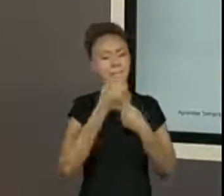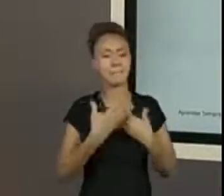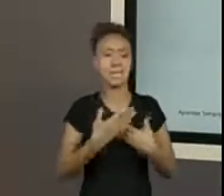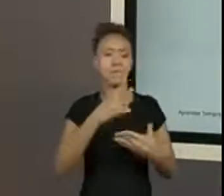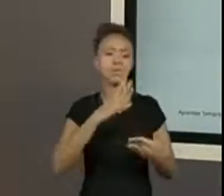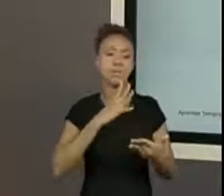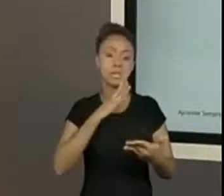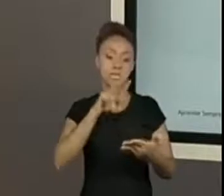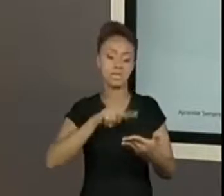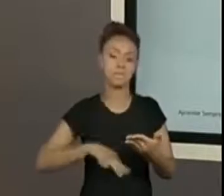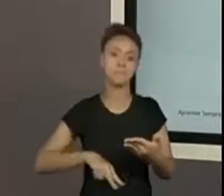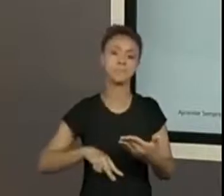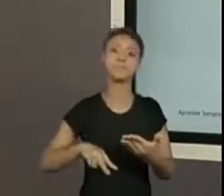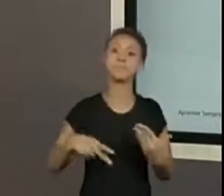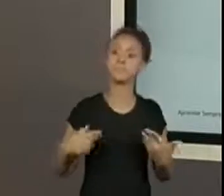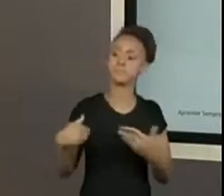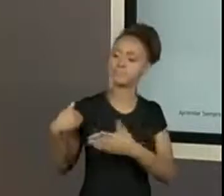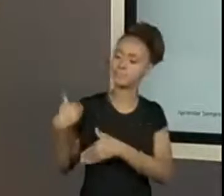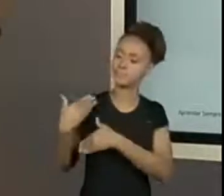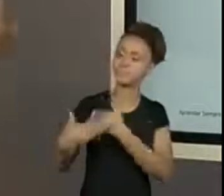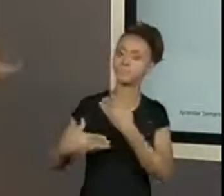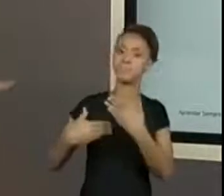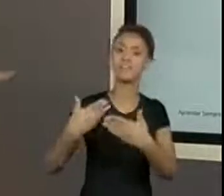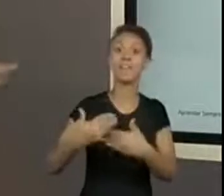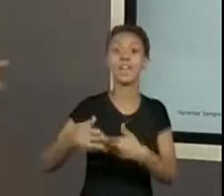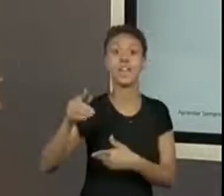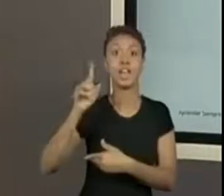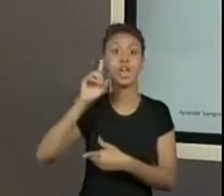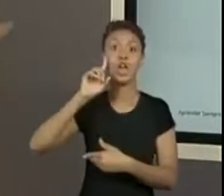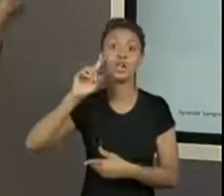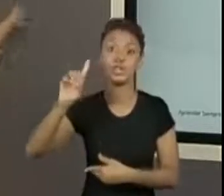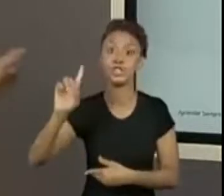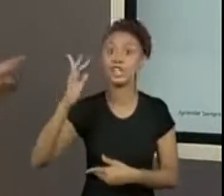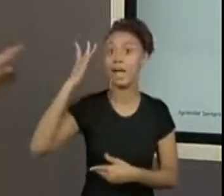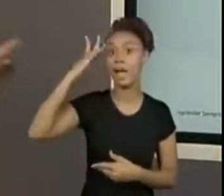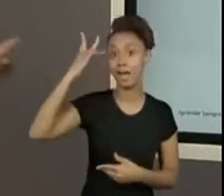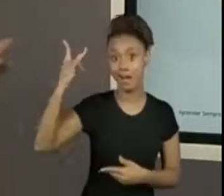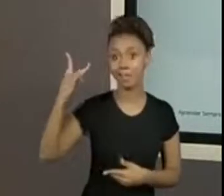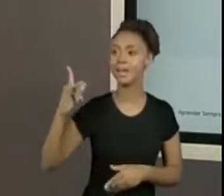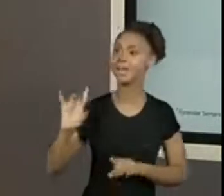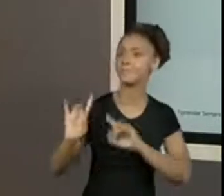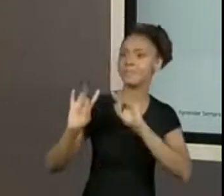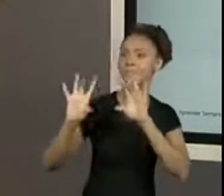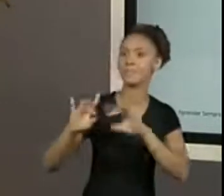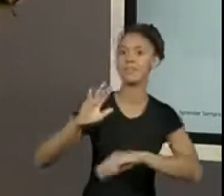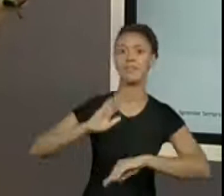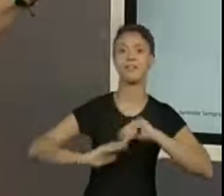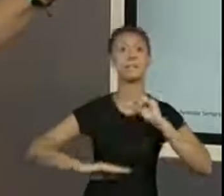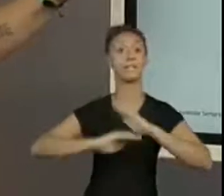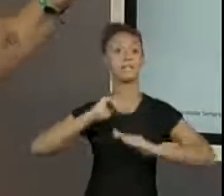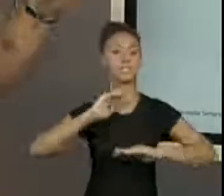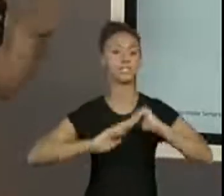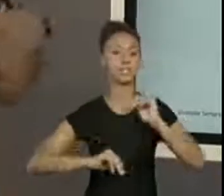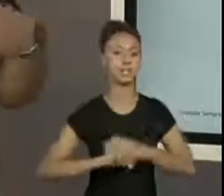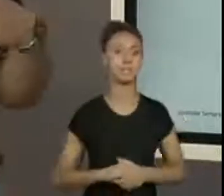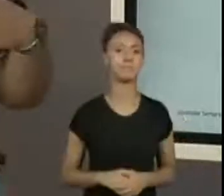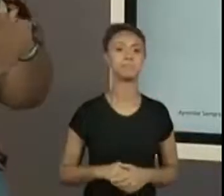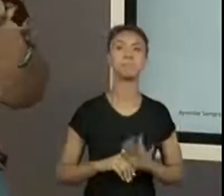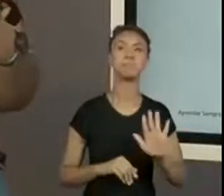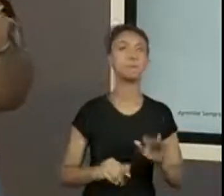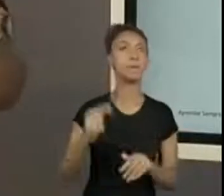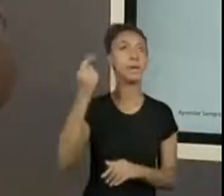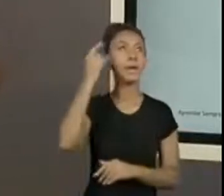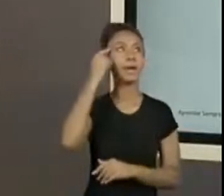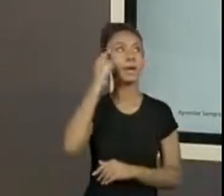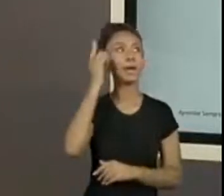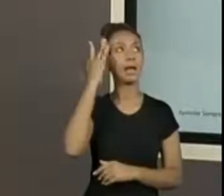teve toda essa trajetória para chegar no grande dia que a gente vai fazer ela, que é amanhã. Se a gente pensa que amanhã é o nosso